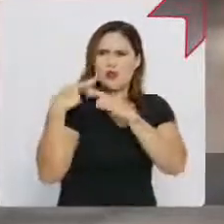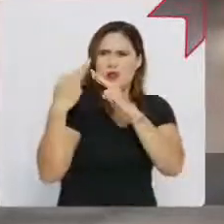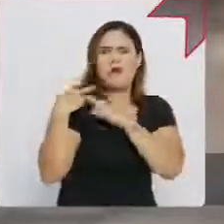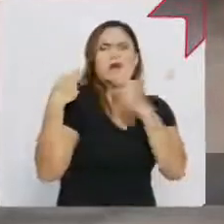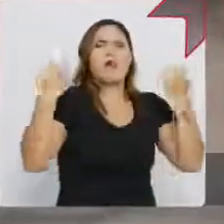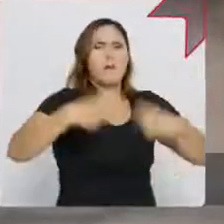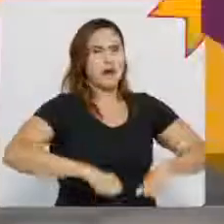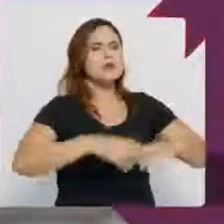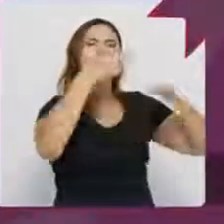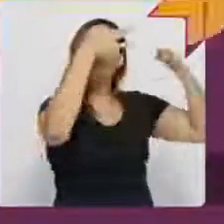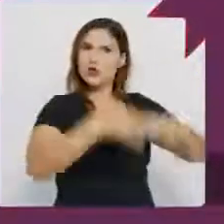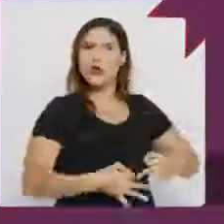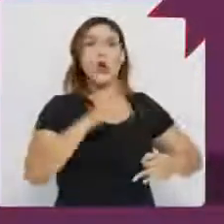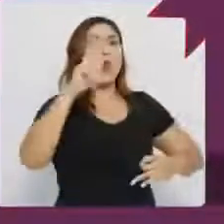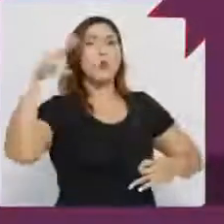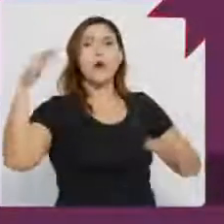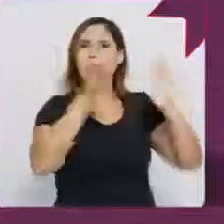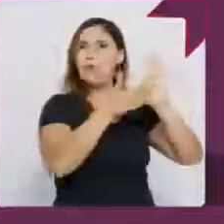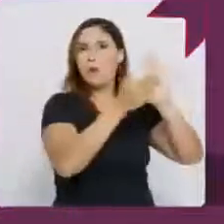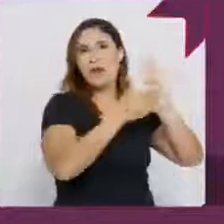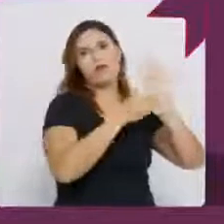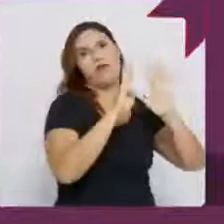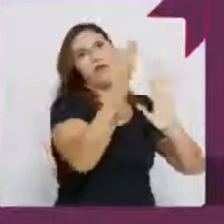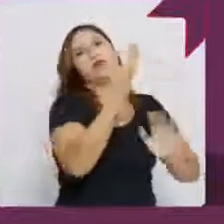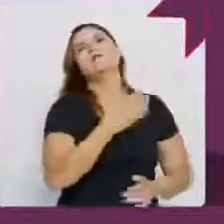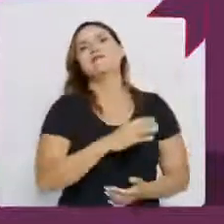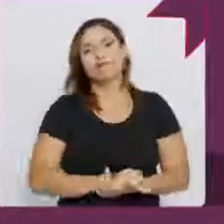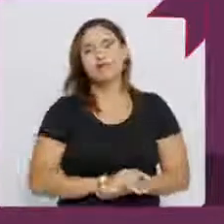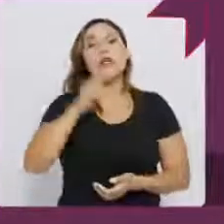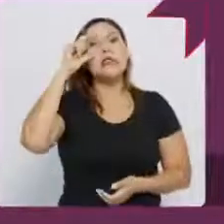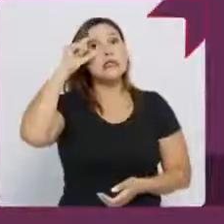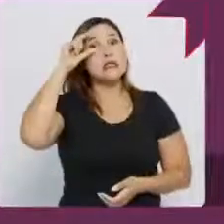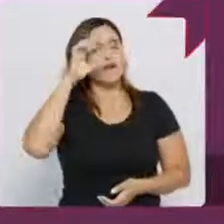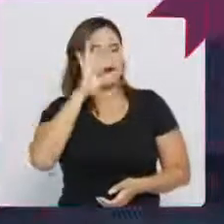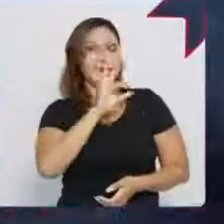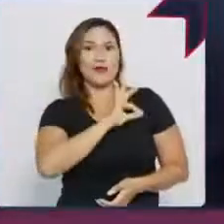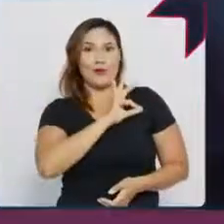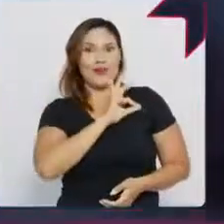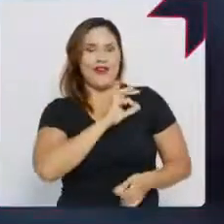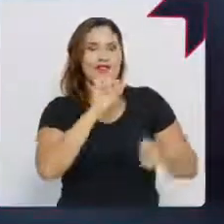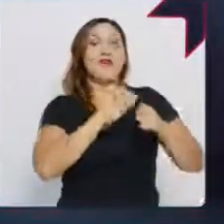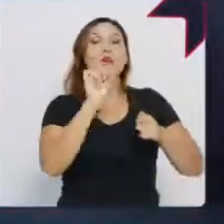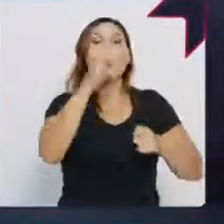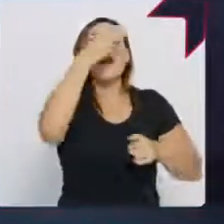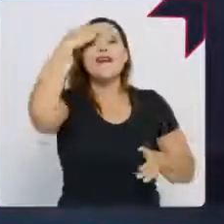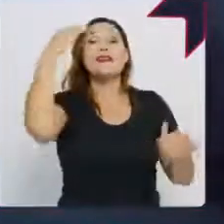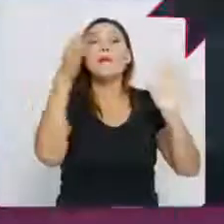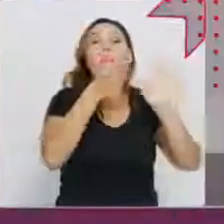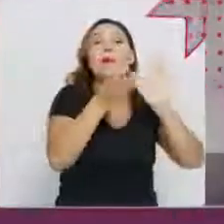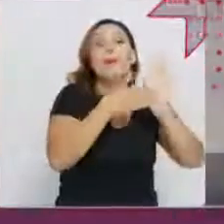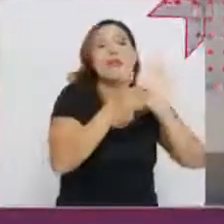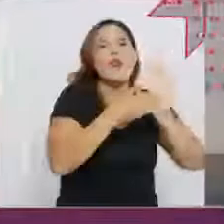Nunca ele promete para não fazer. Na segurança, Zé vai fazer o que o atual prefeito prometeu, mas não cumpriu. Tirar a Guarda